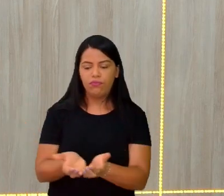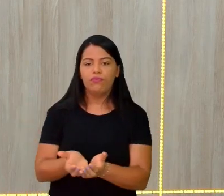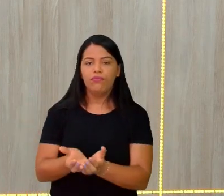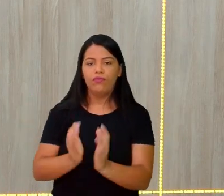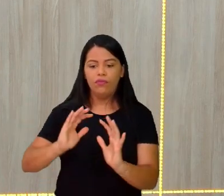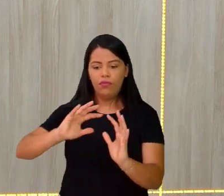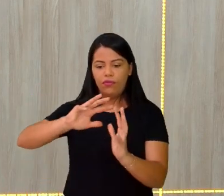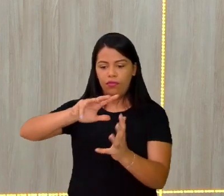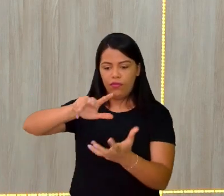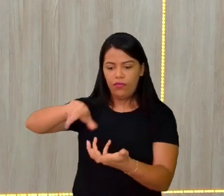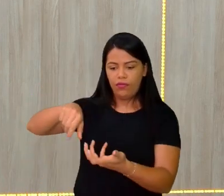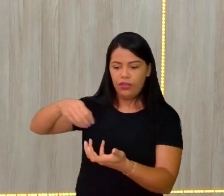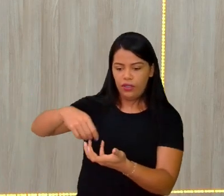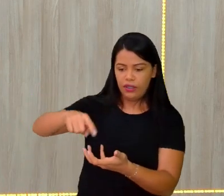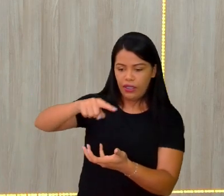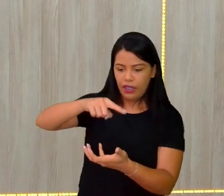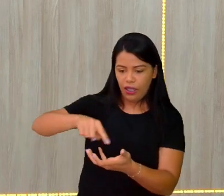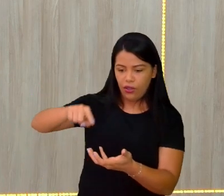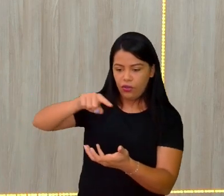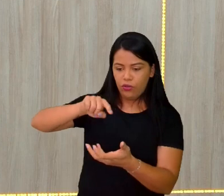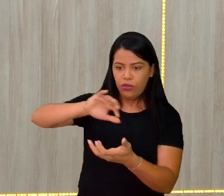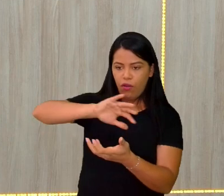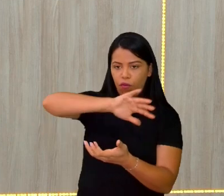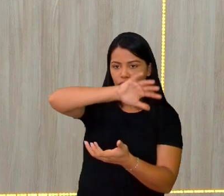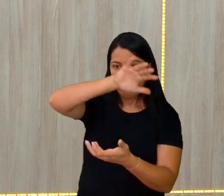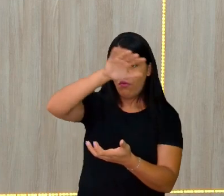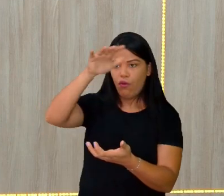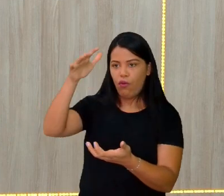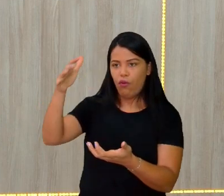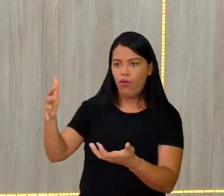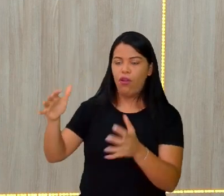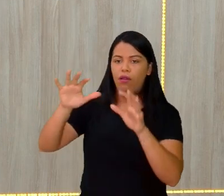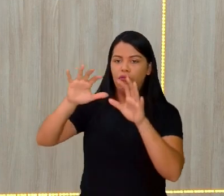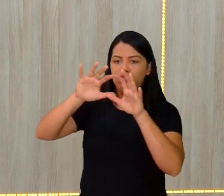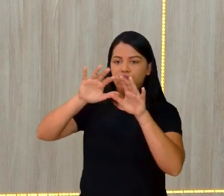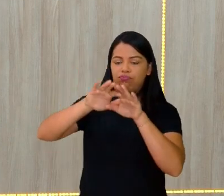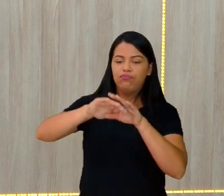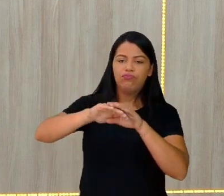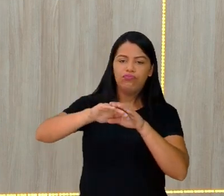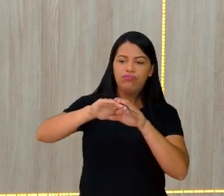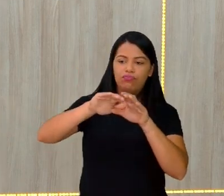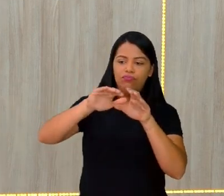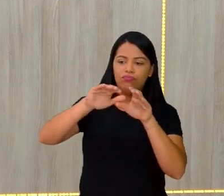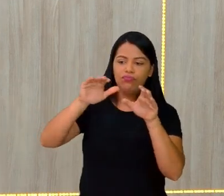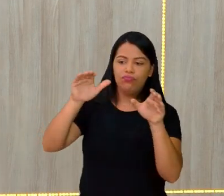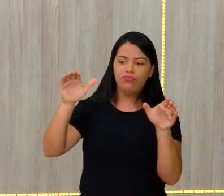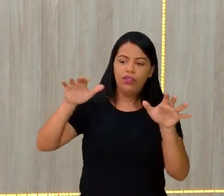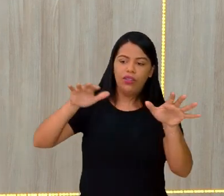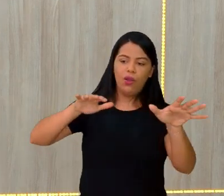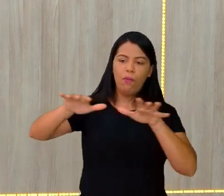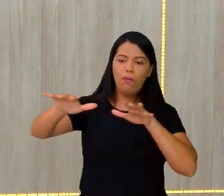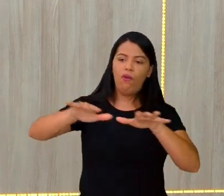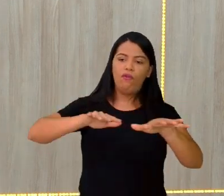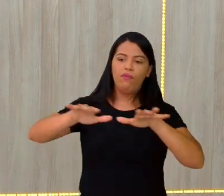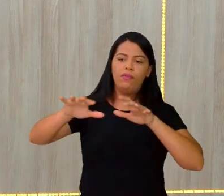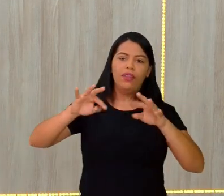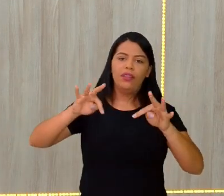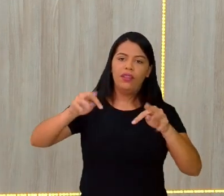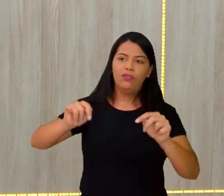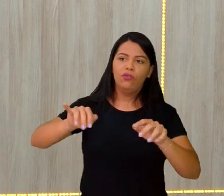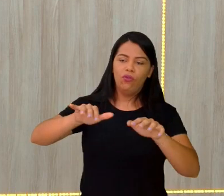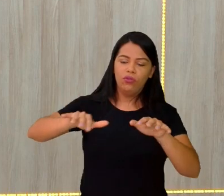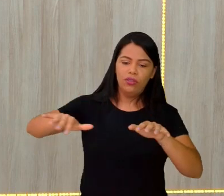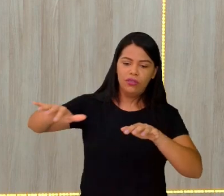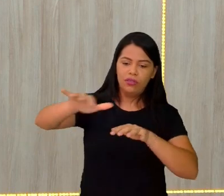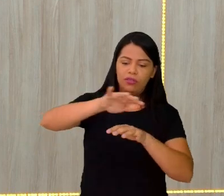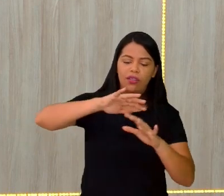faça esse movimento. Daí é que vem essa movimentação das placas tectônicas.